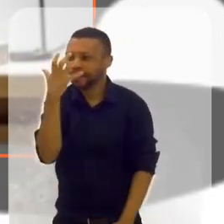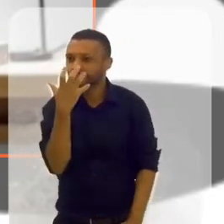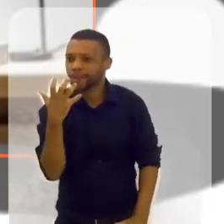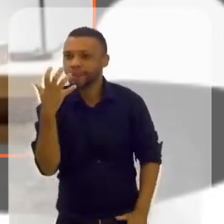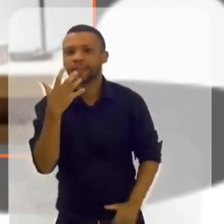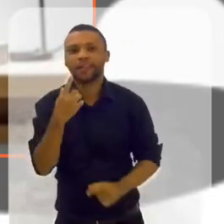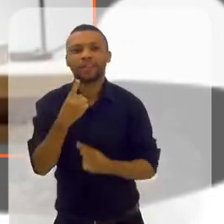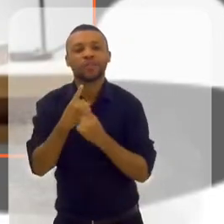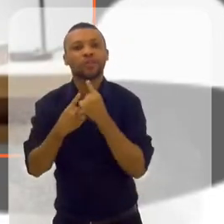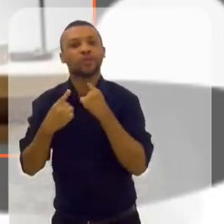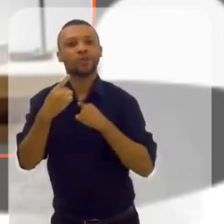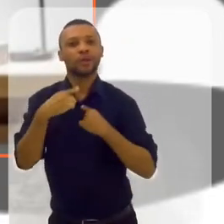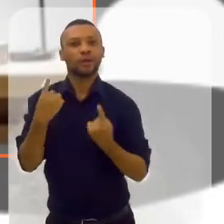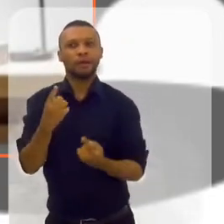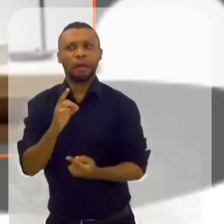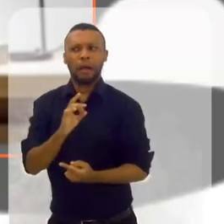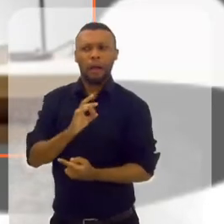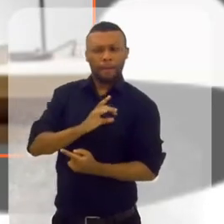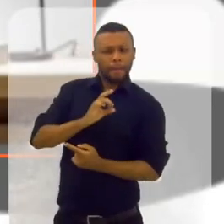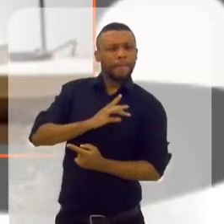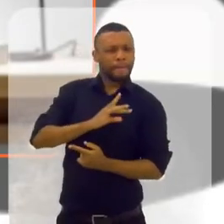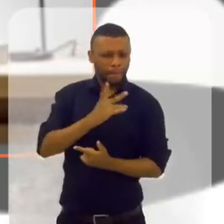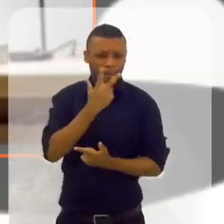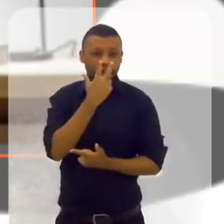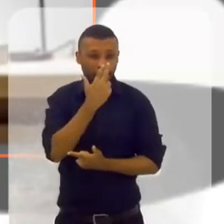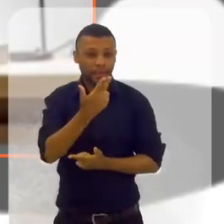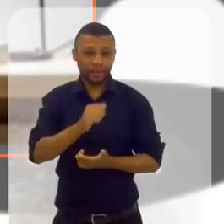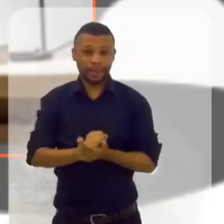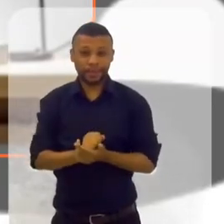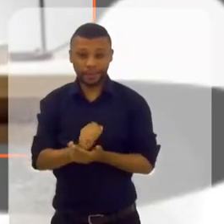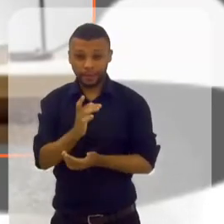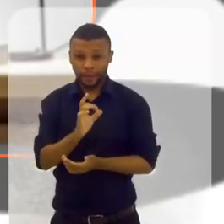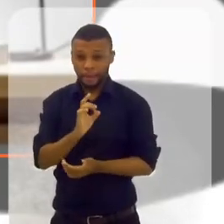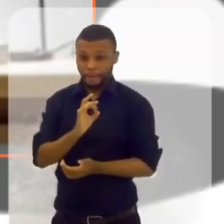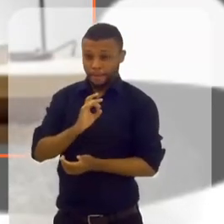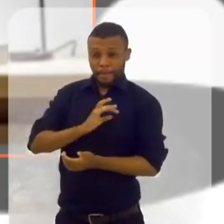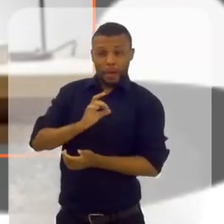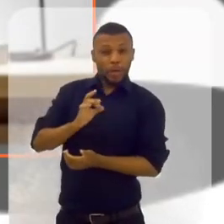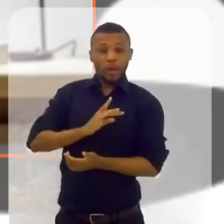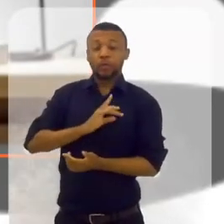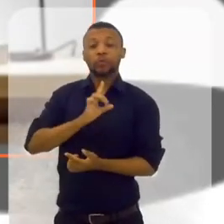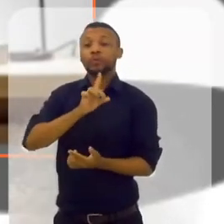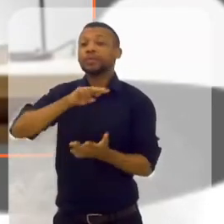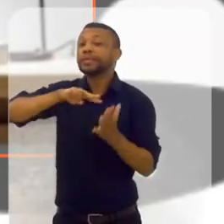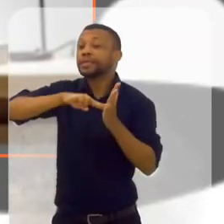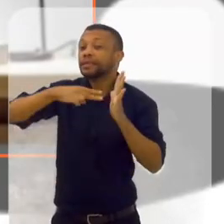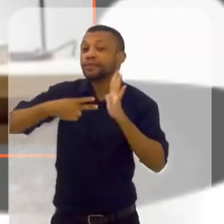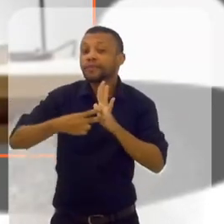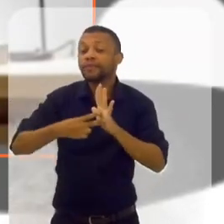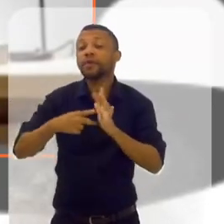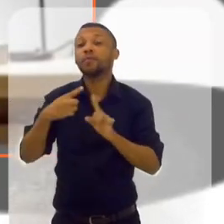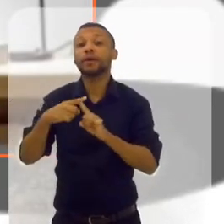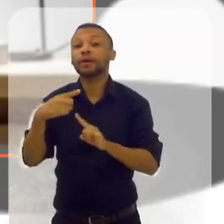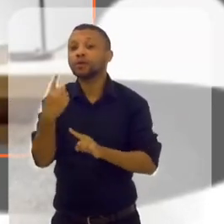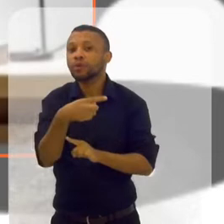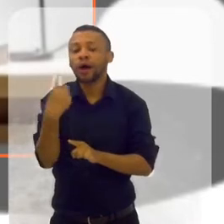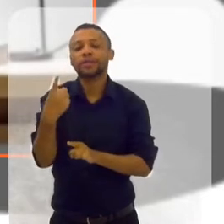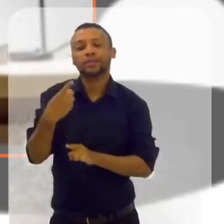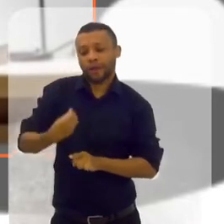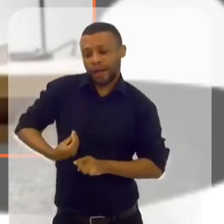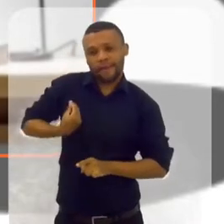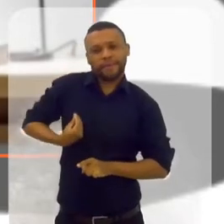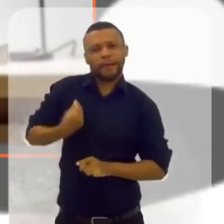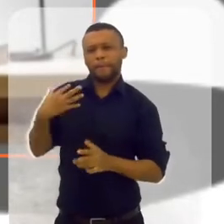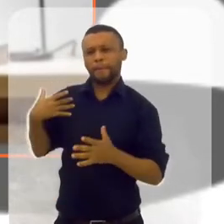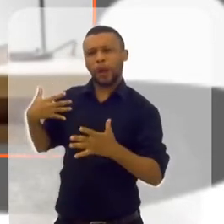desejo e uma pitadinha de medo. Esse último ingrediente deve-se ao fato de termos sido abastecidos